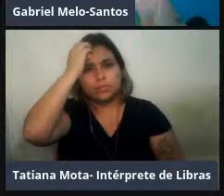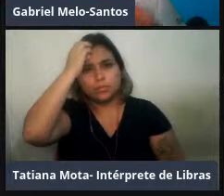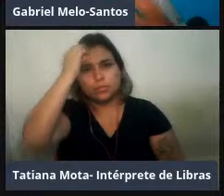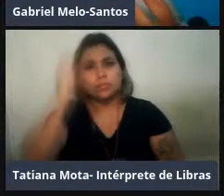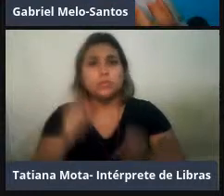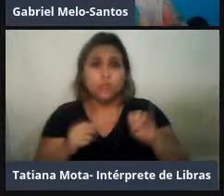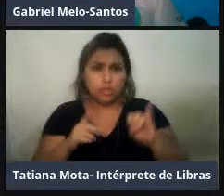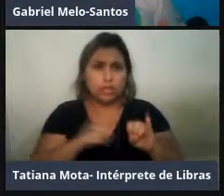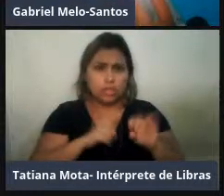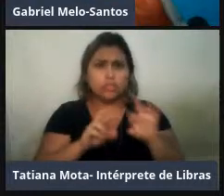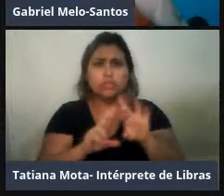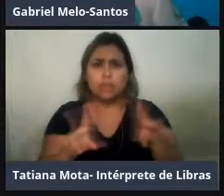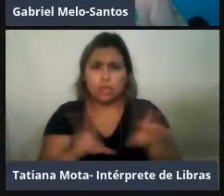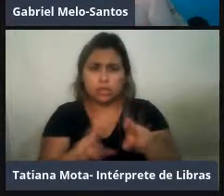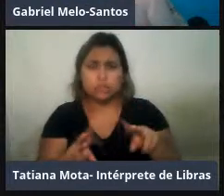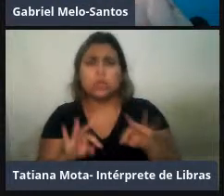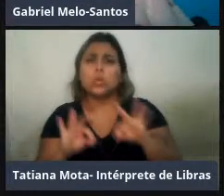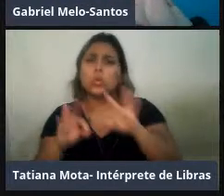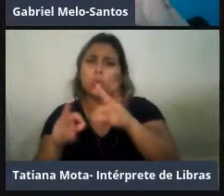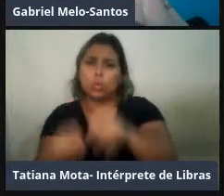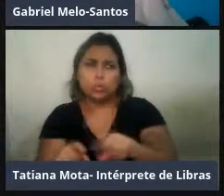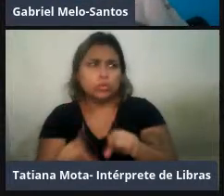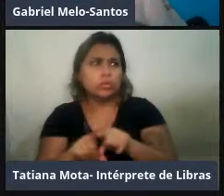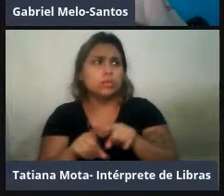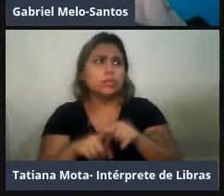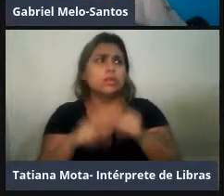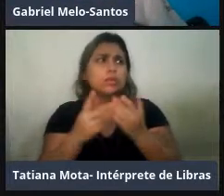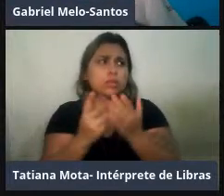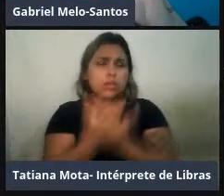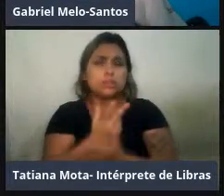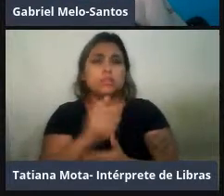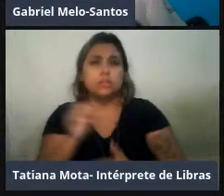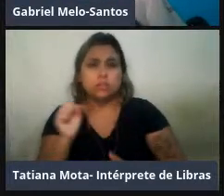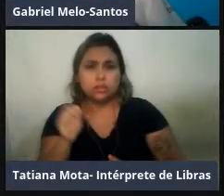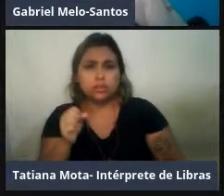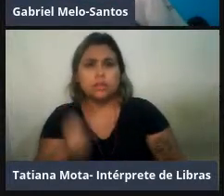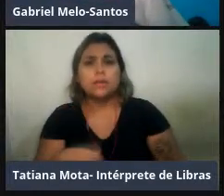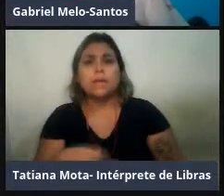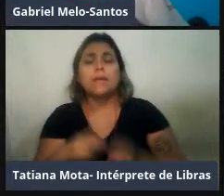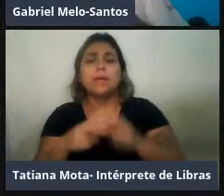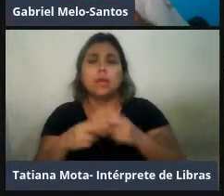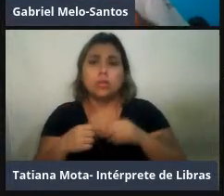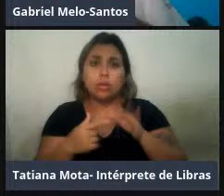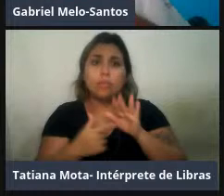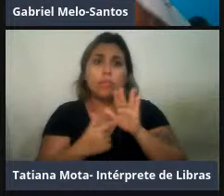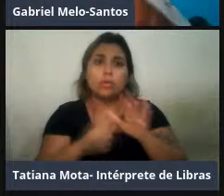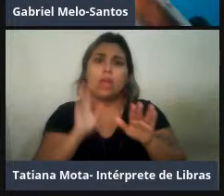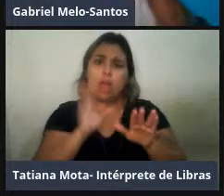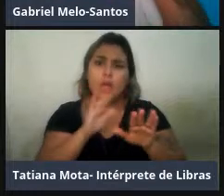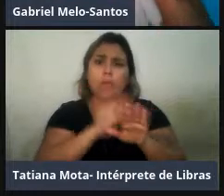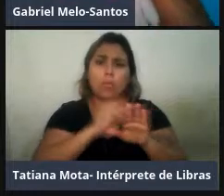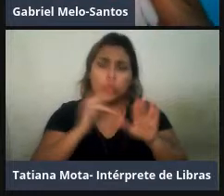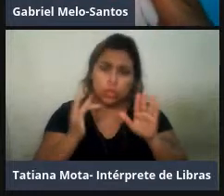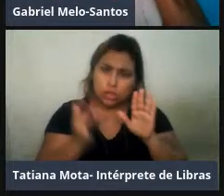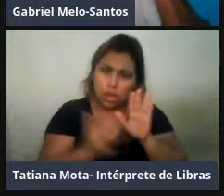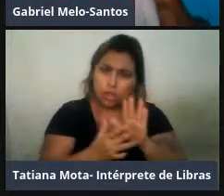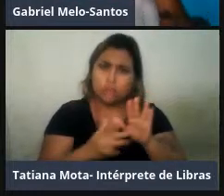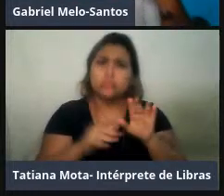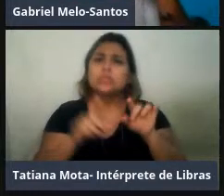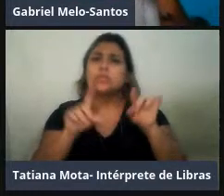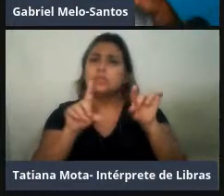populações, então o gênero Sotaglia oferece uma oportunidade para a gente que é meio que única,